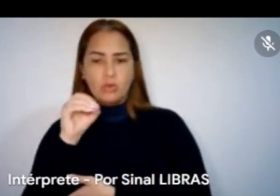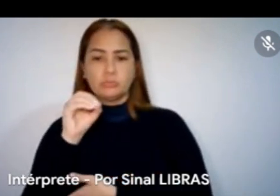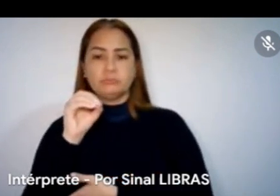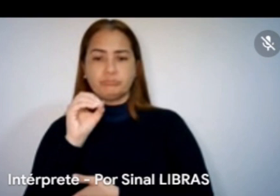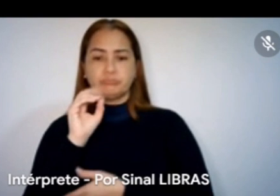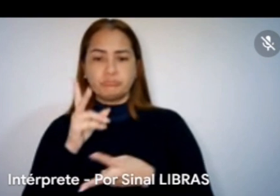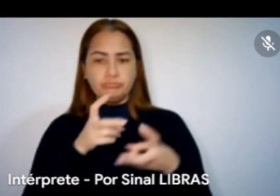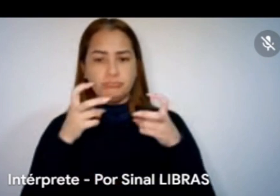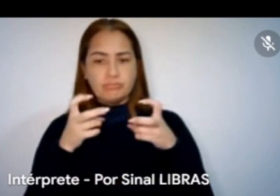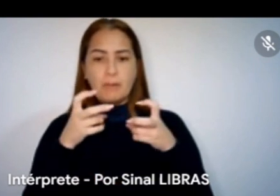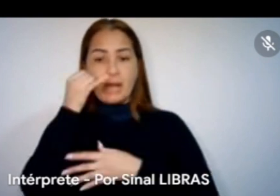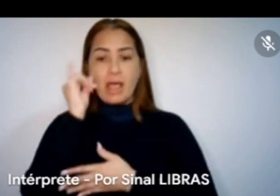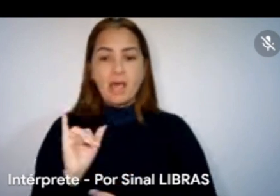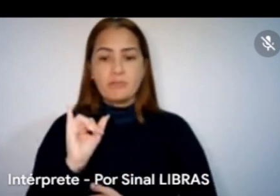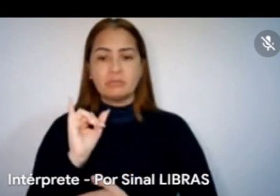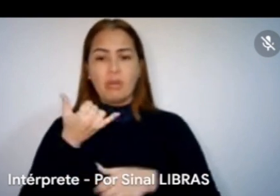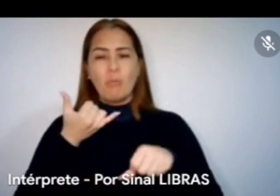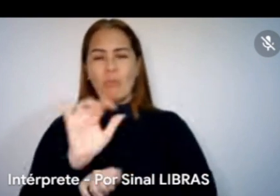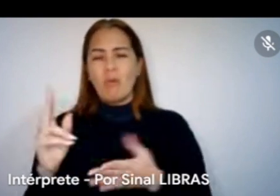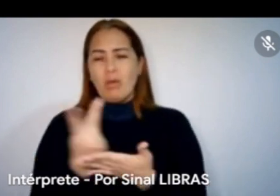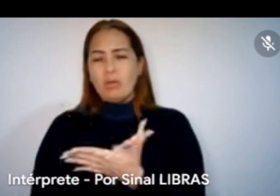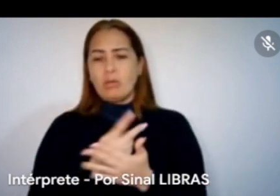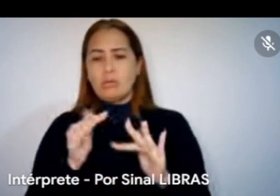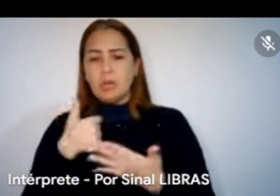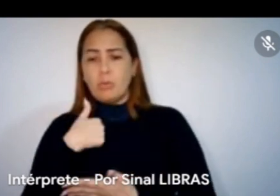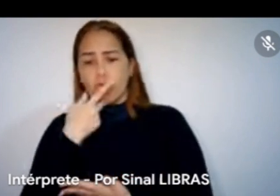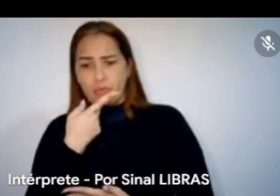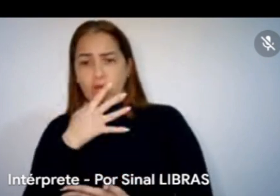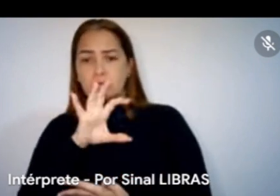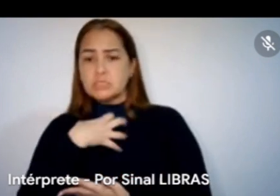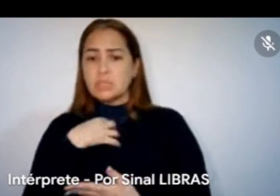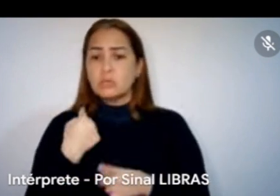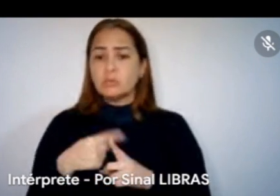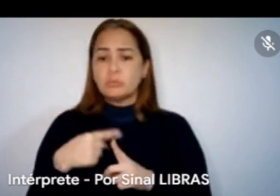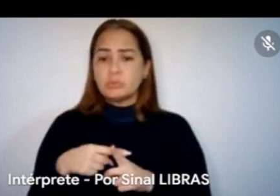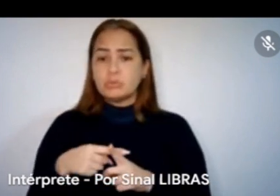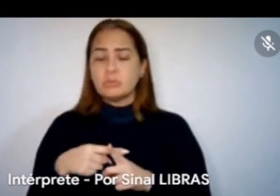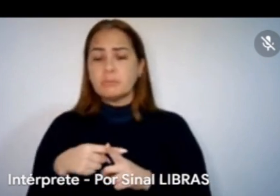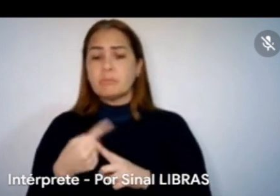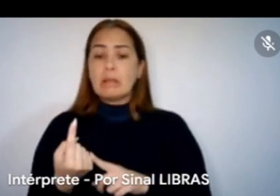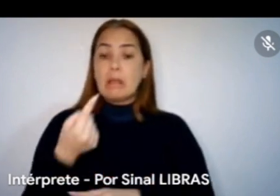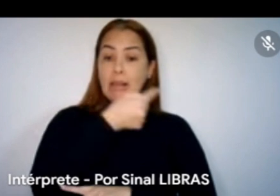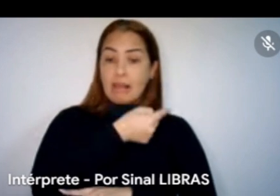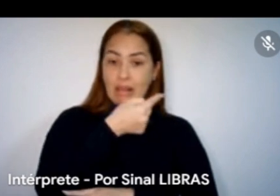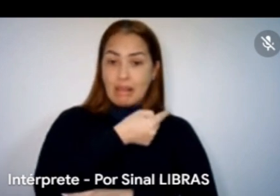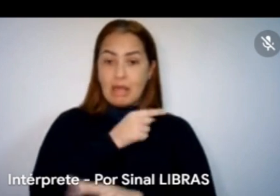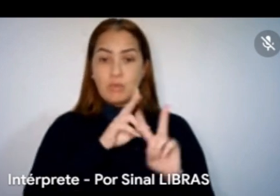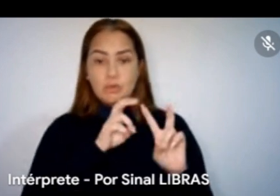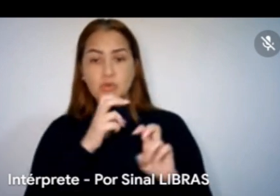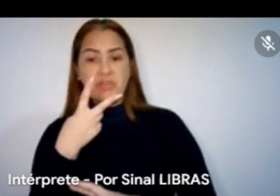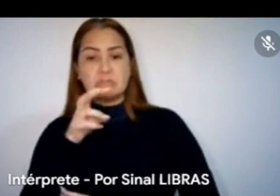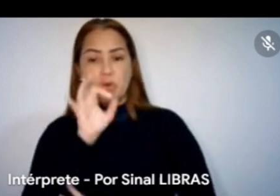eventuais injustiças. E eu falo isso porque há lá uma destinação de 25%